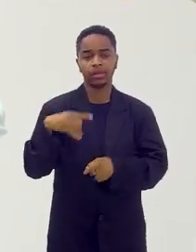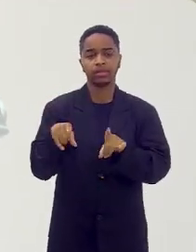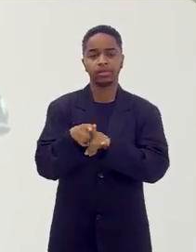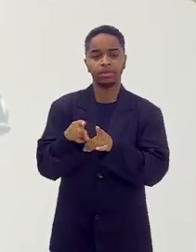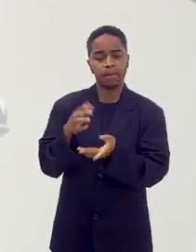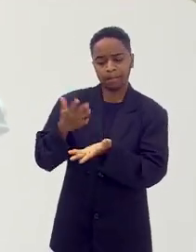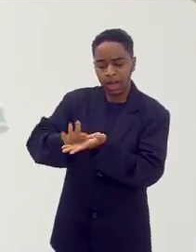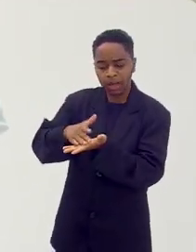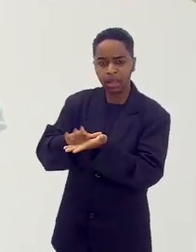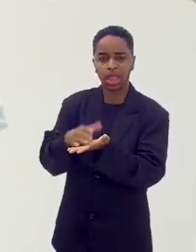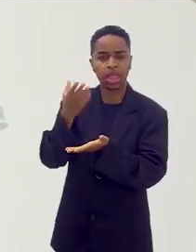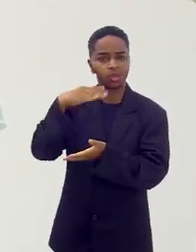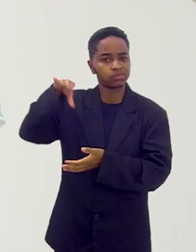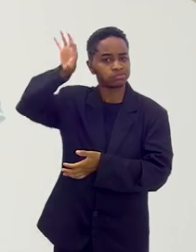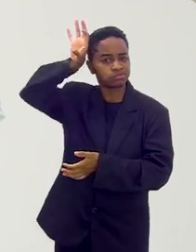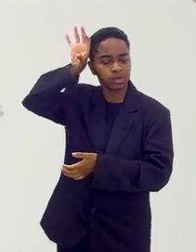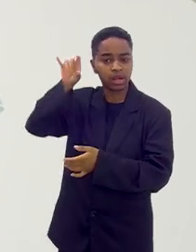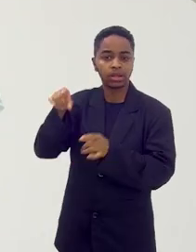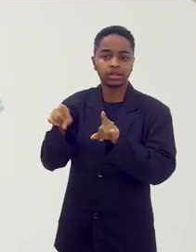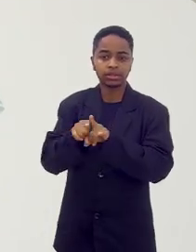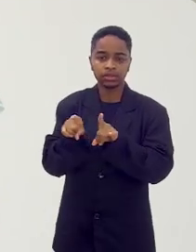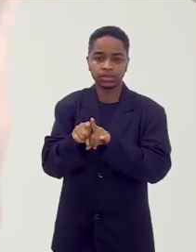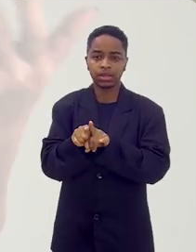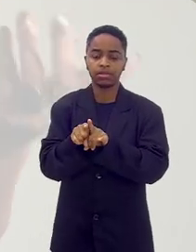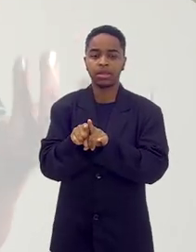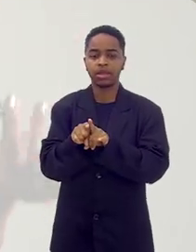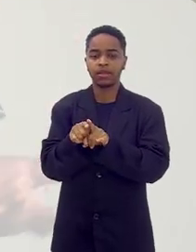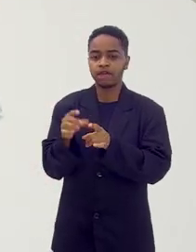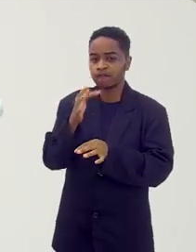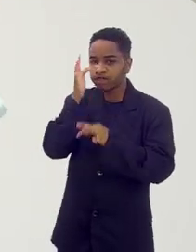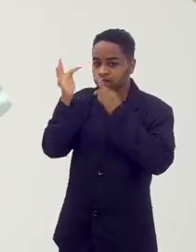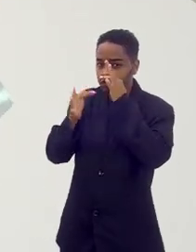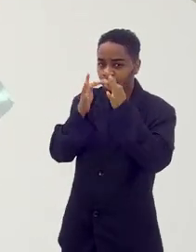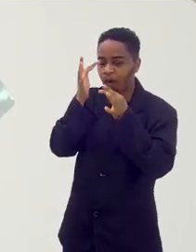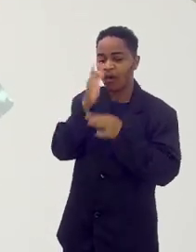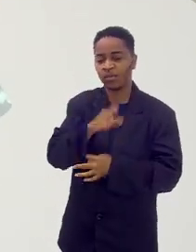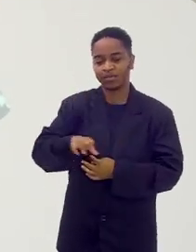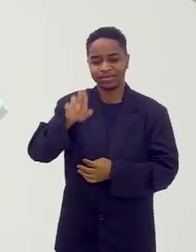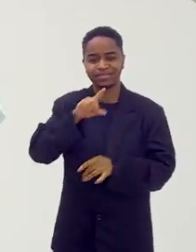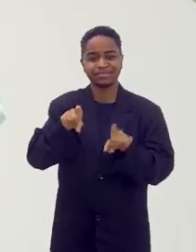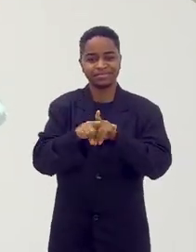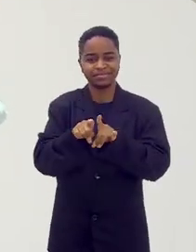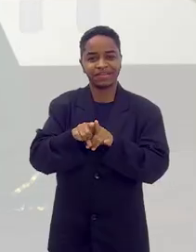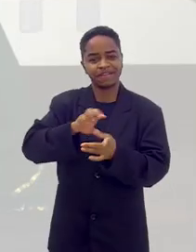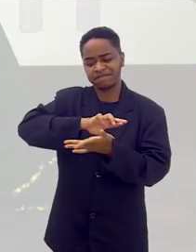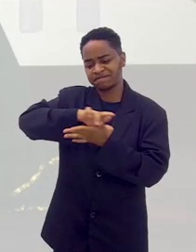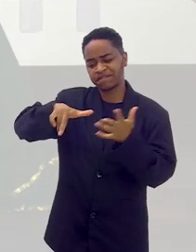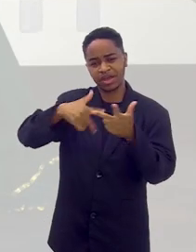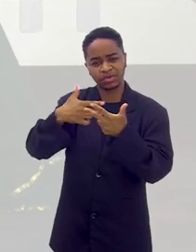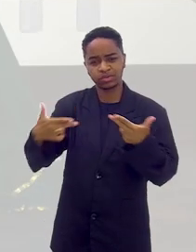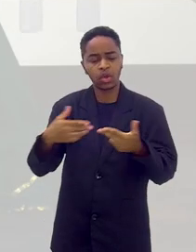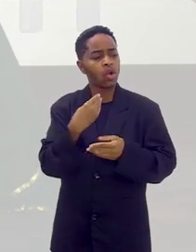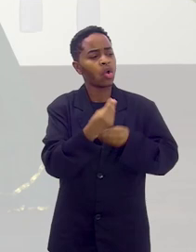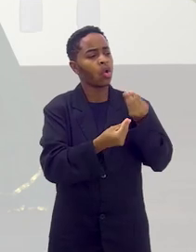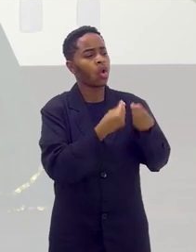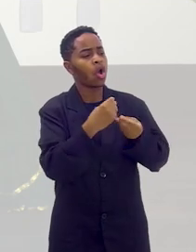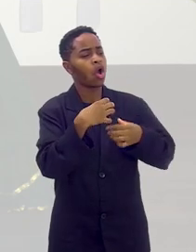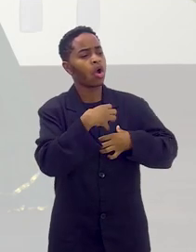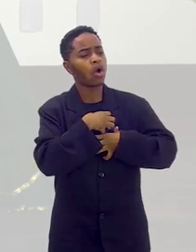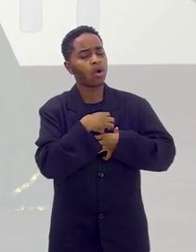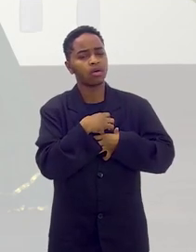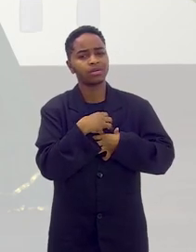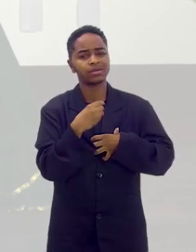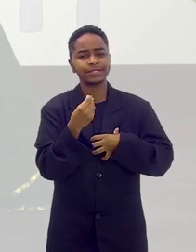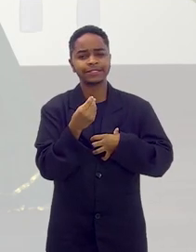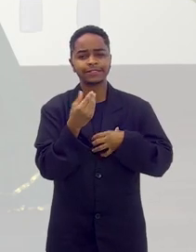pandeiro, rosa, arco de flores e por aí vai. Qual a sensação,